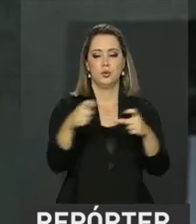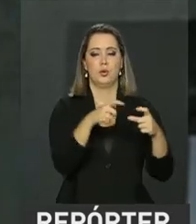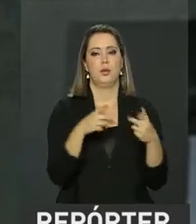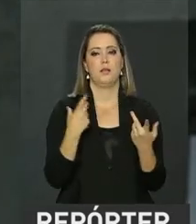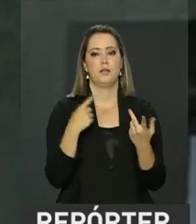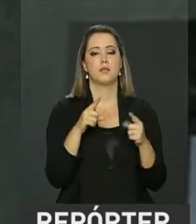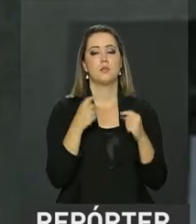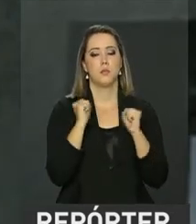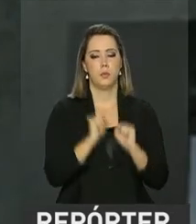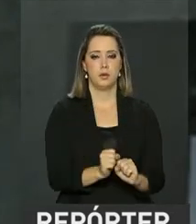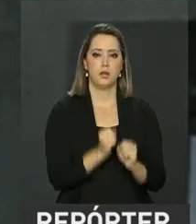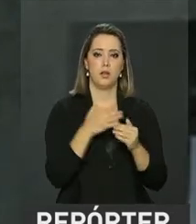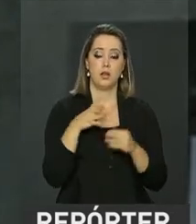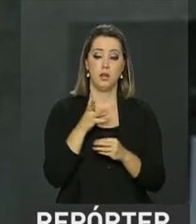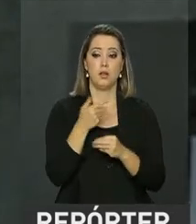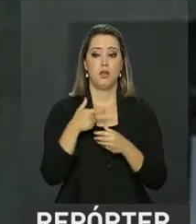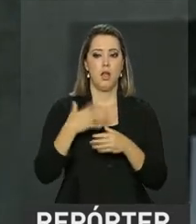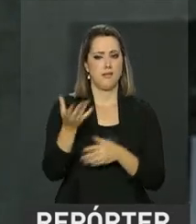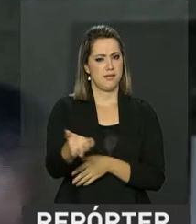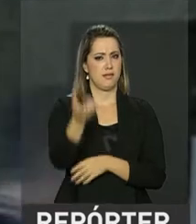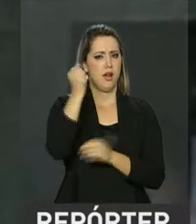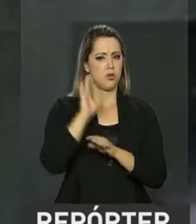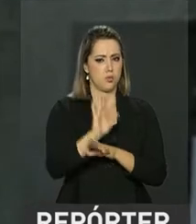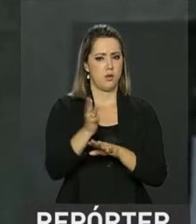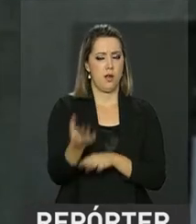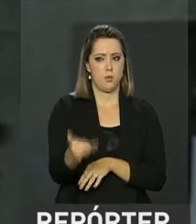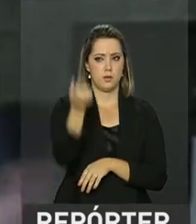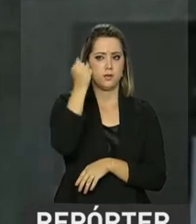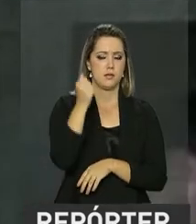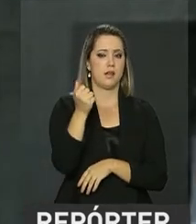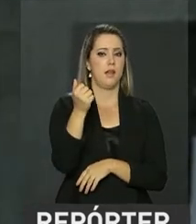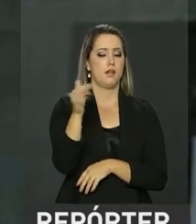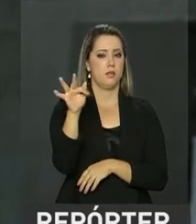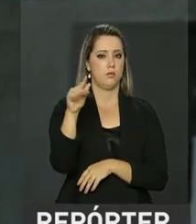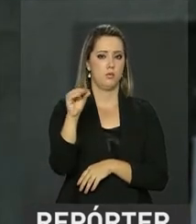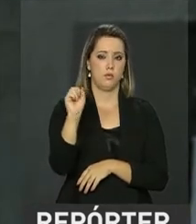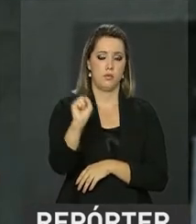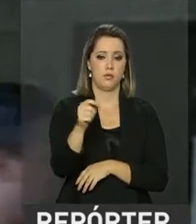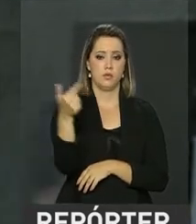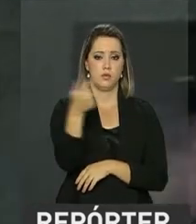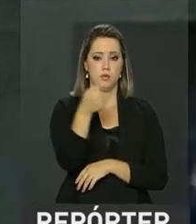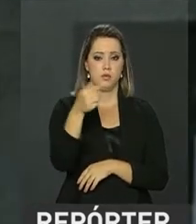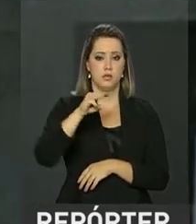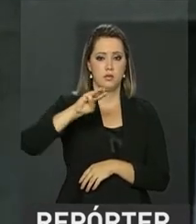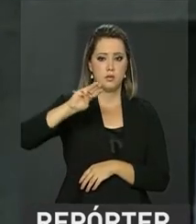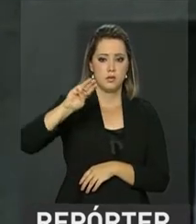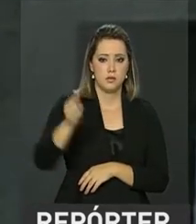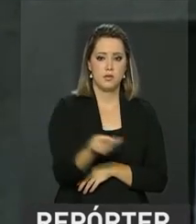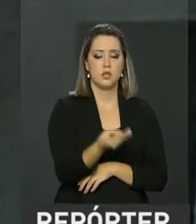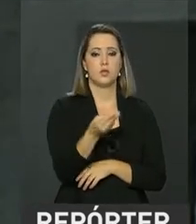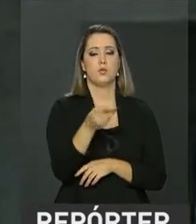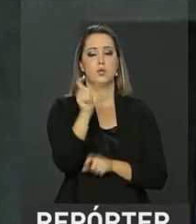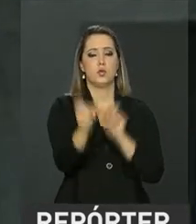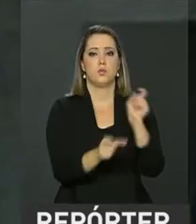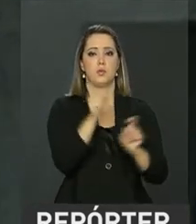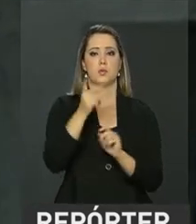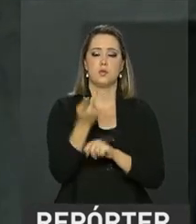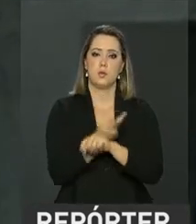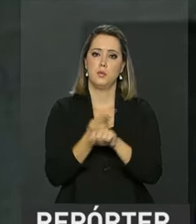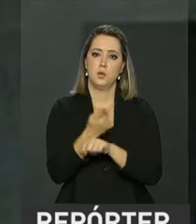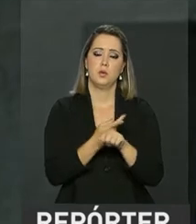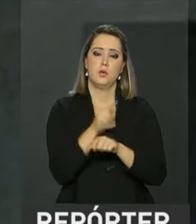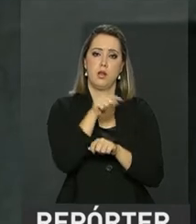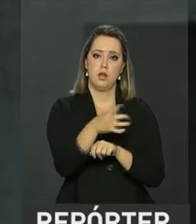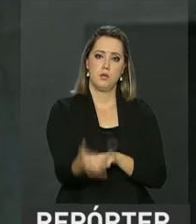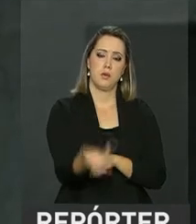de fato, atender com qualidade essas 7 milhões de trabalhadores, de pessoas que procurarão a Caixa para